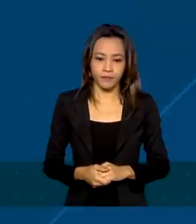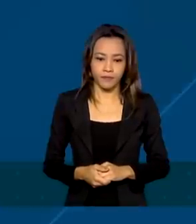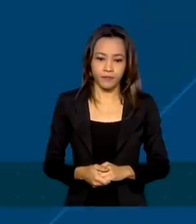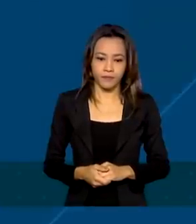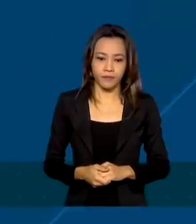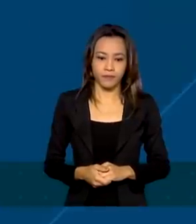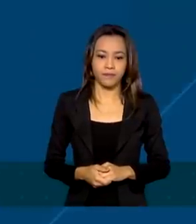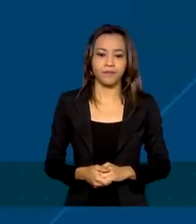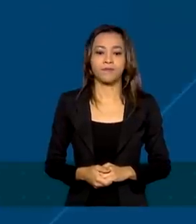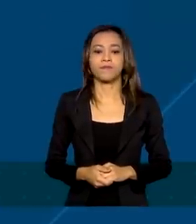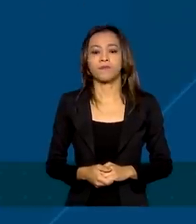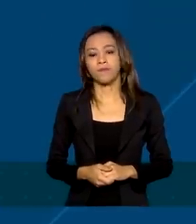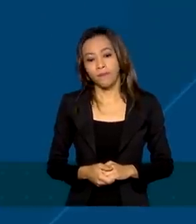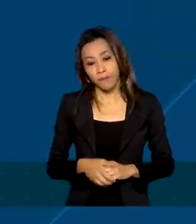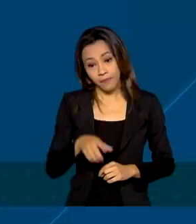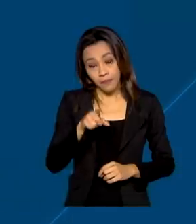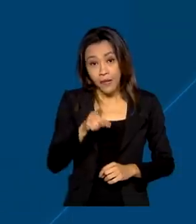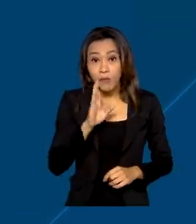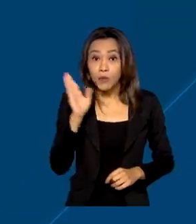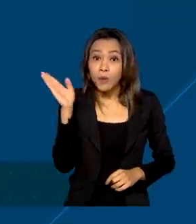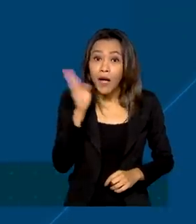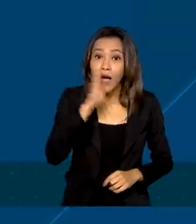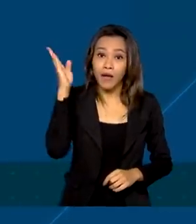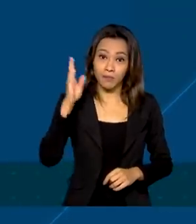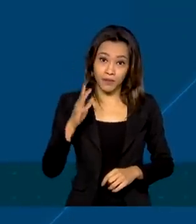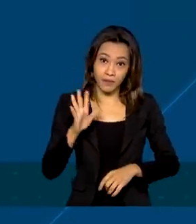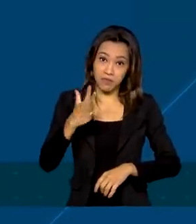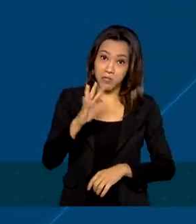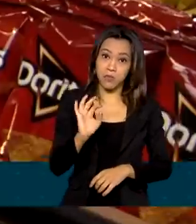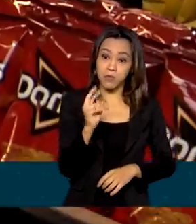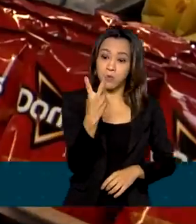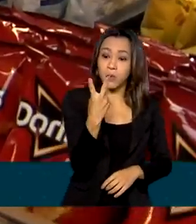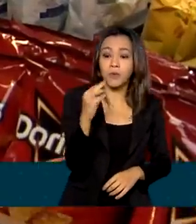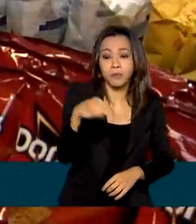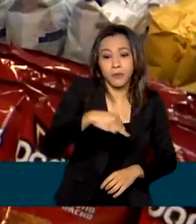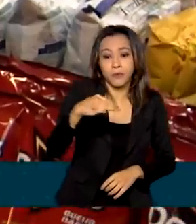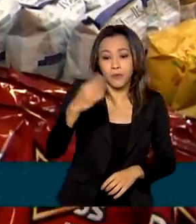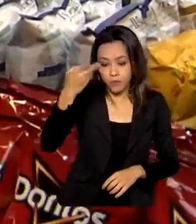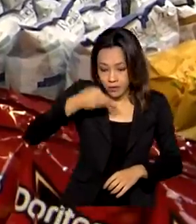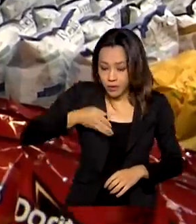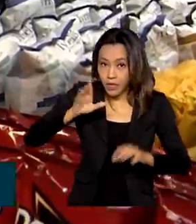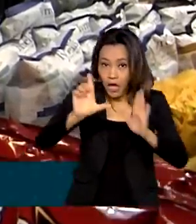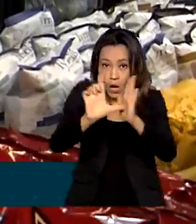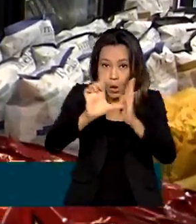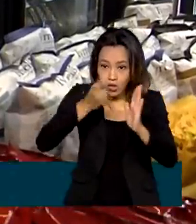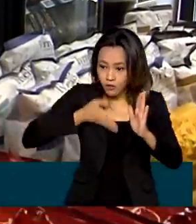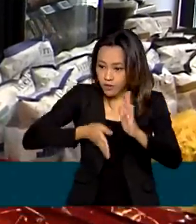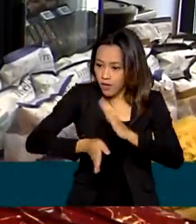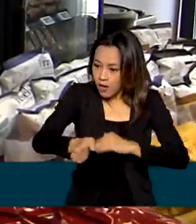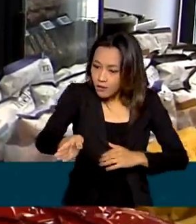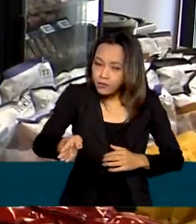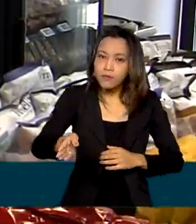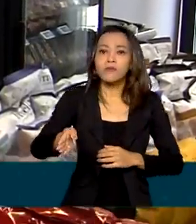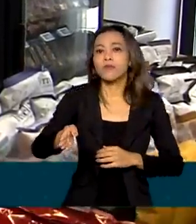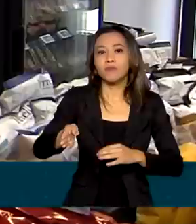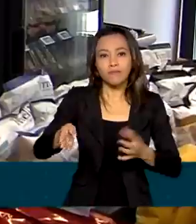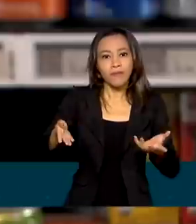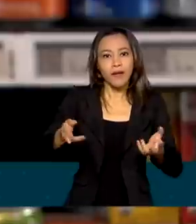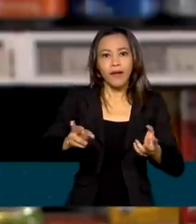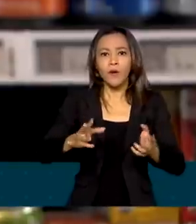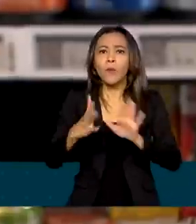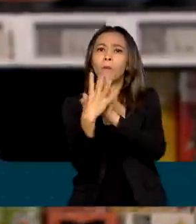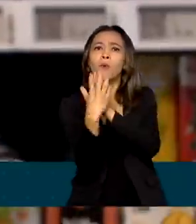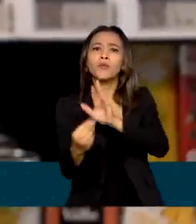A jornada de compra é muito rápida. Ela demora, em média, menos de dois minutos. É a entrada de um novo formato de varejo.